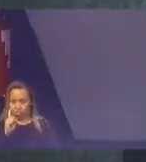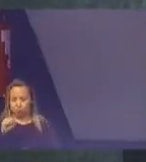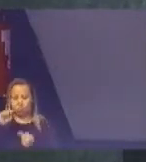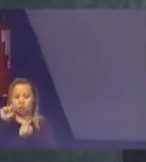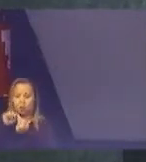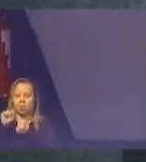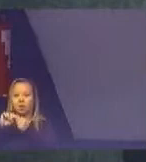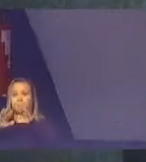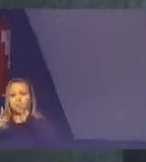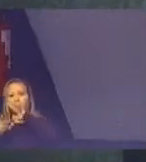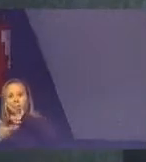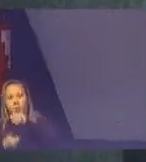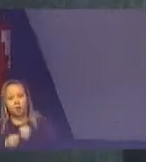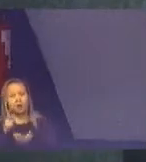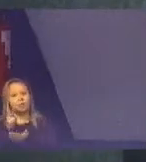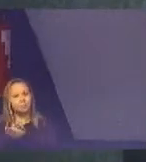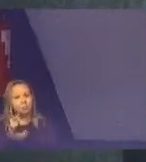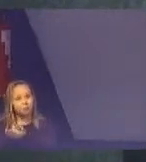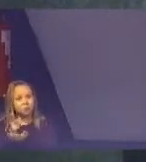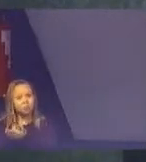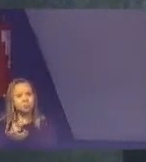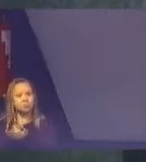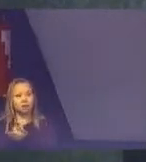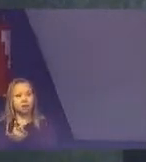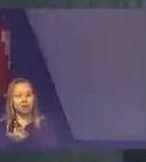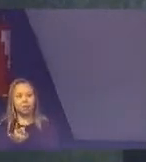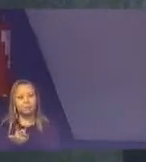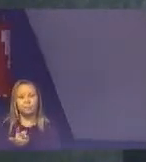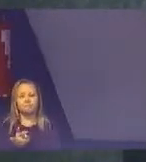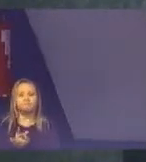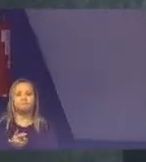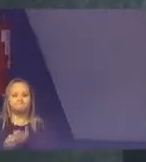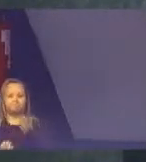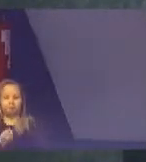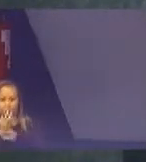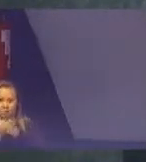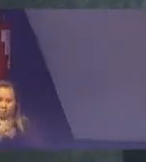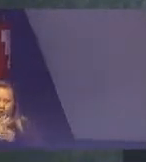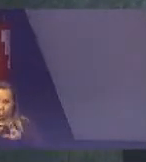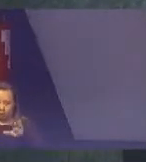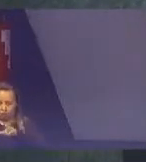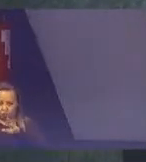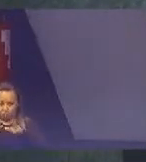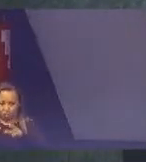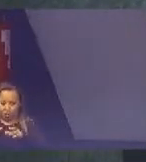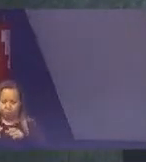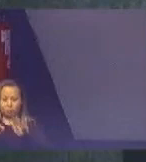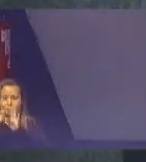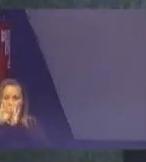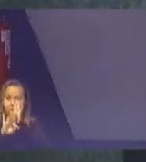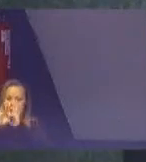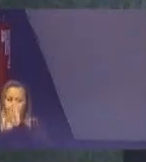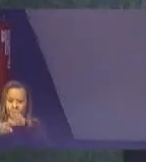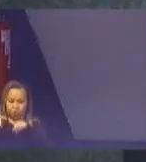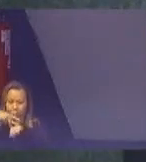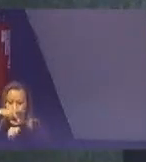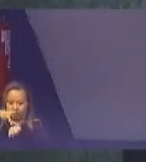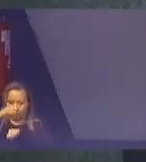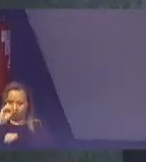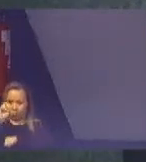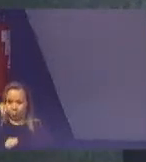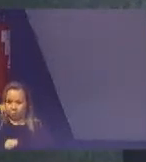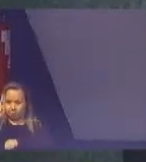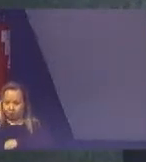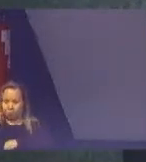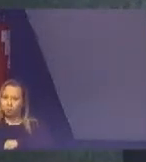foram mantidas Na versão original Ou seja O texto proposto Pela ONU Foi integralmente considerado Como adequado ao